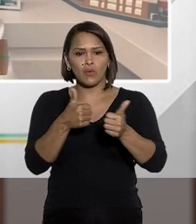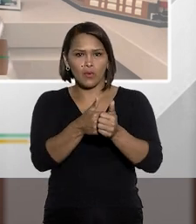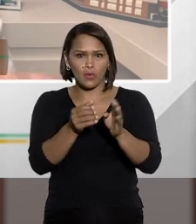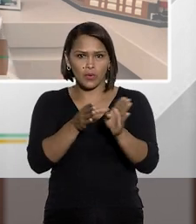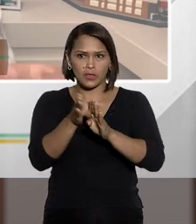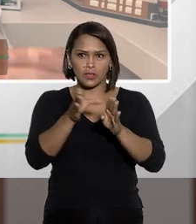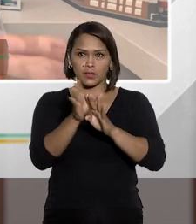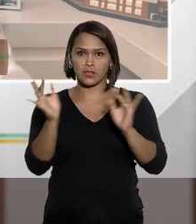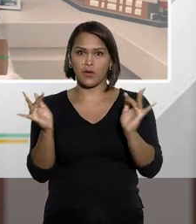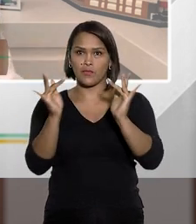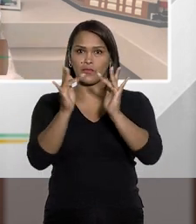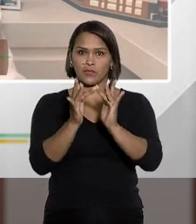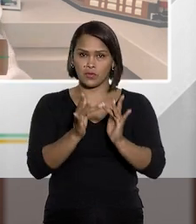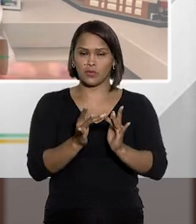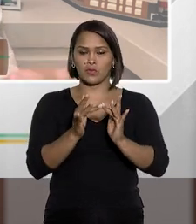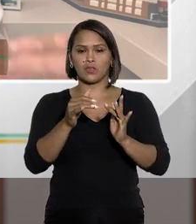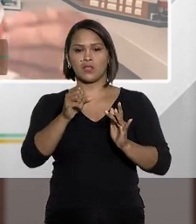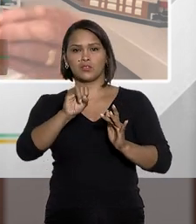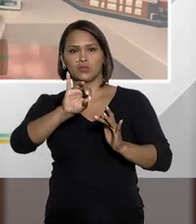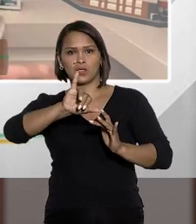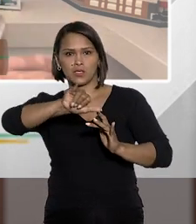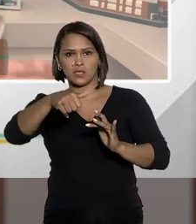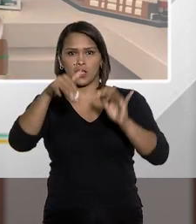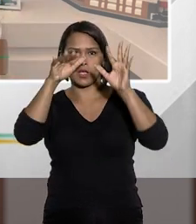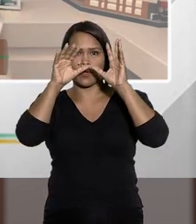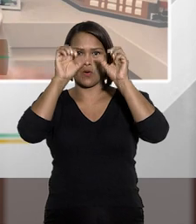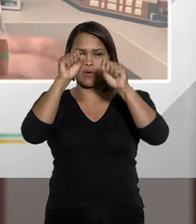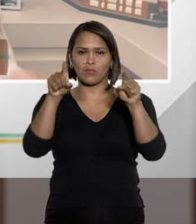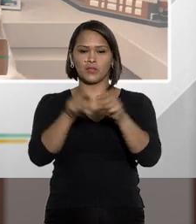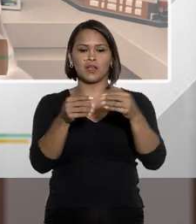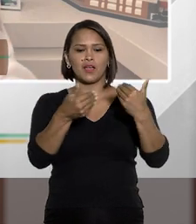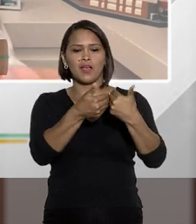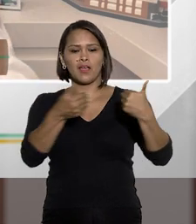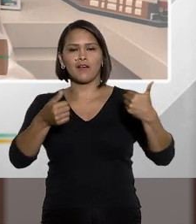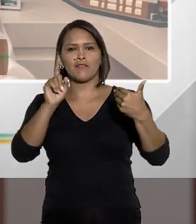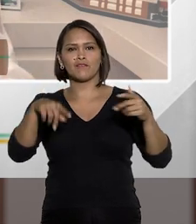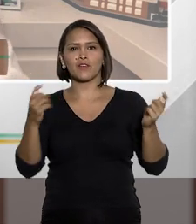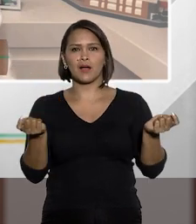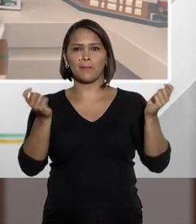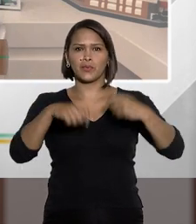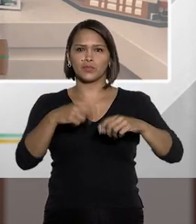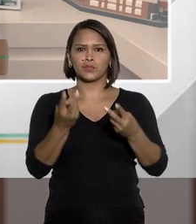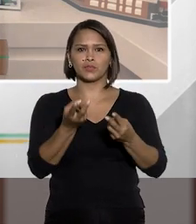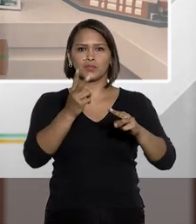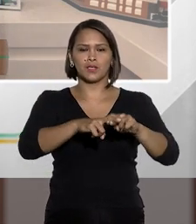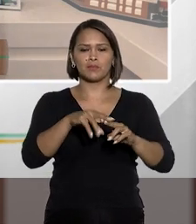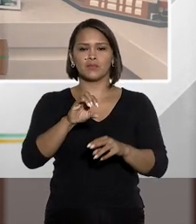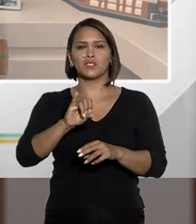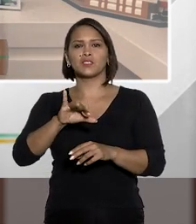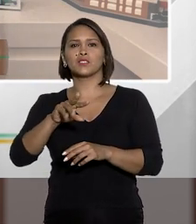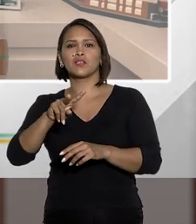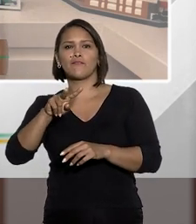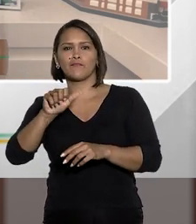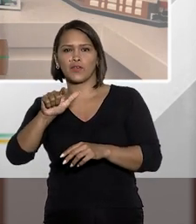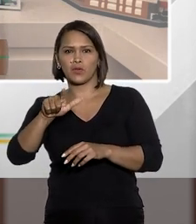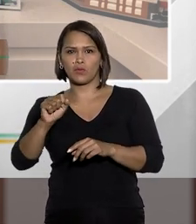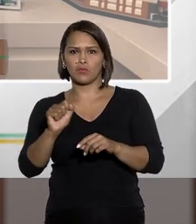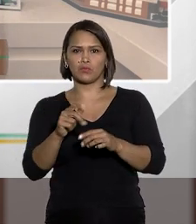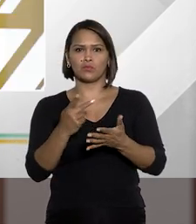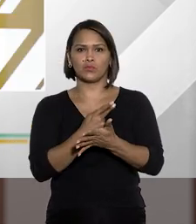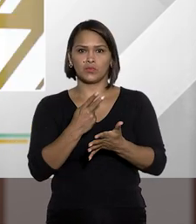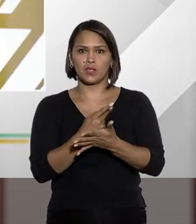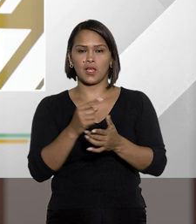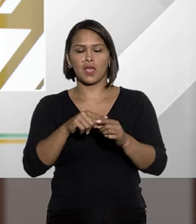orientação vinculante dos tribunais que afastam a possibilidade da prisão civil do depositário